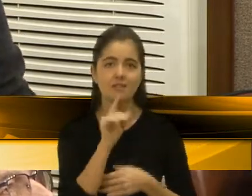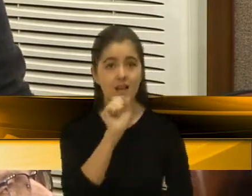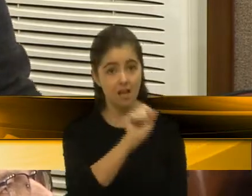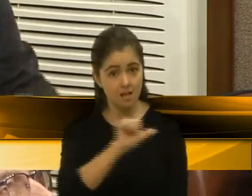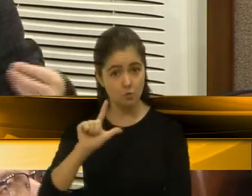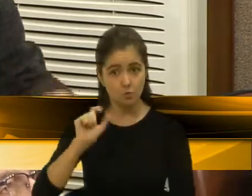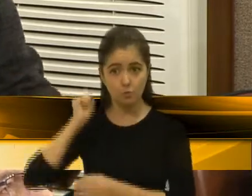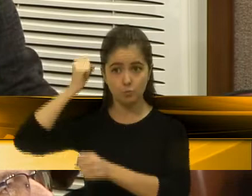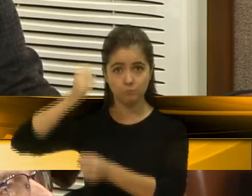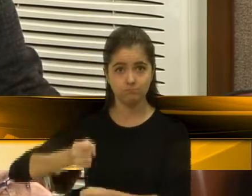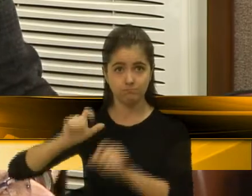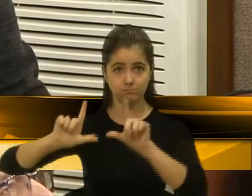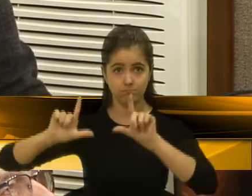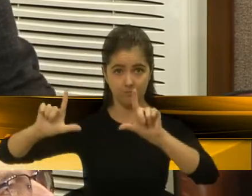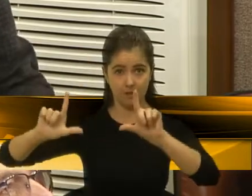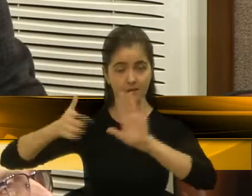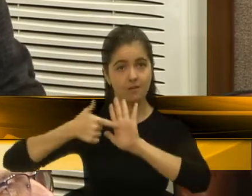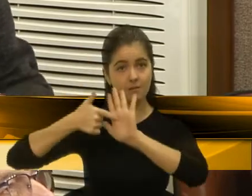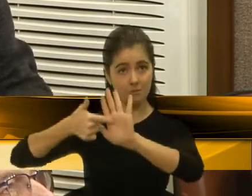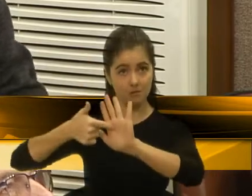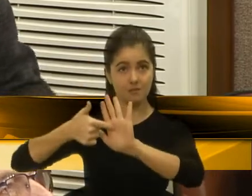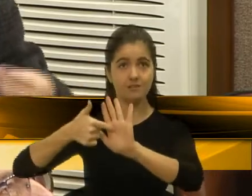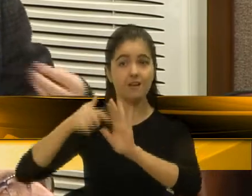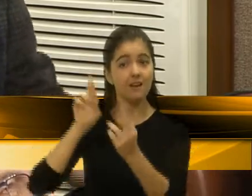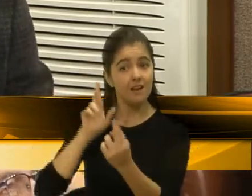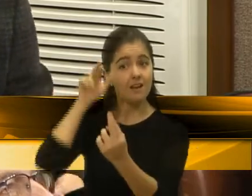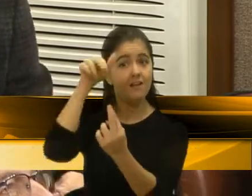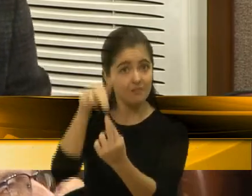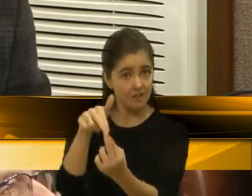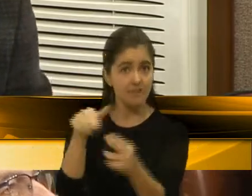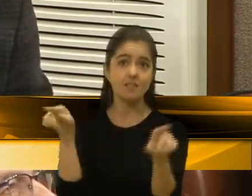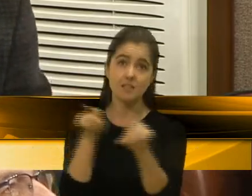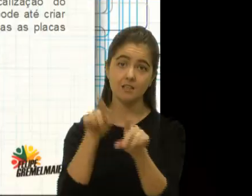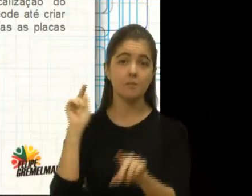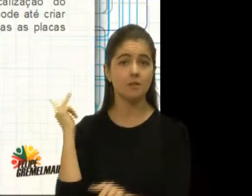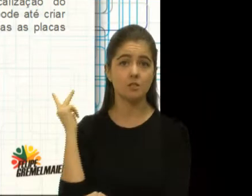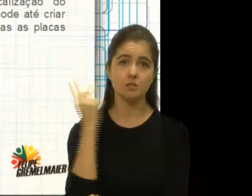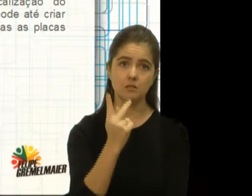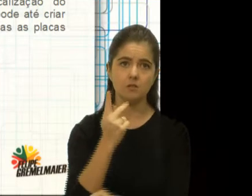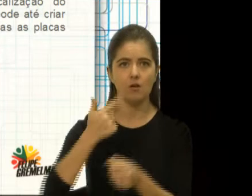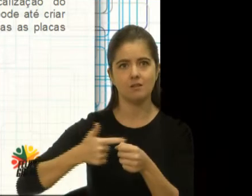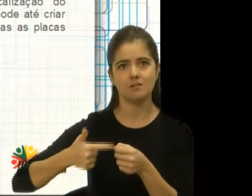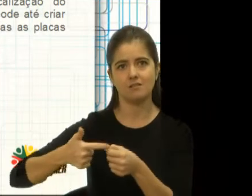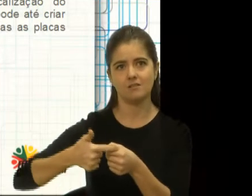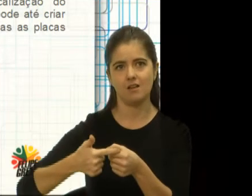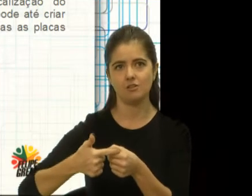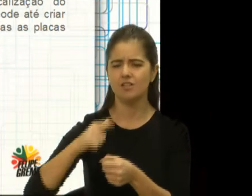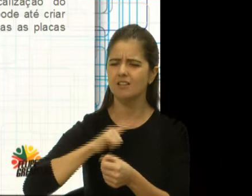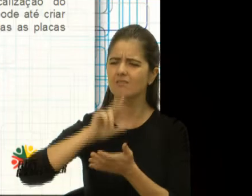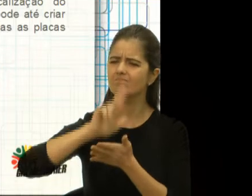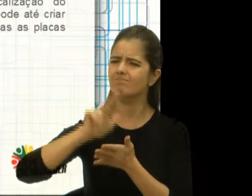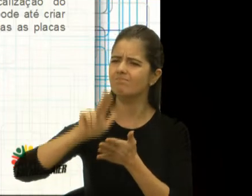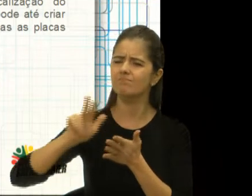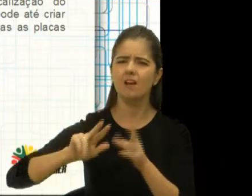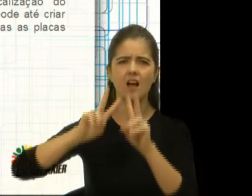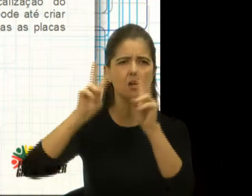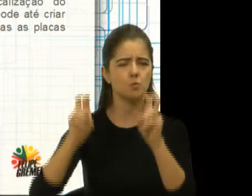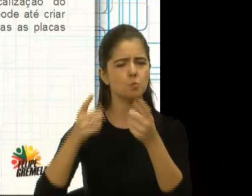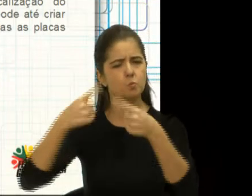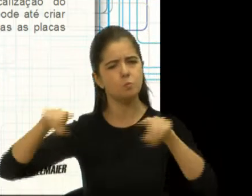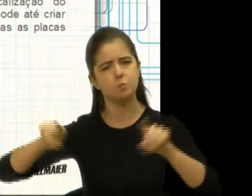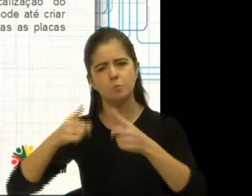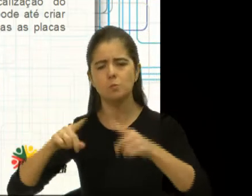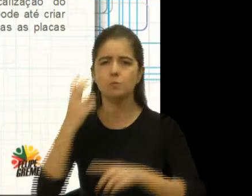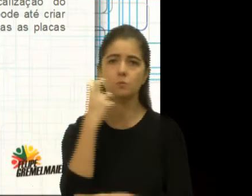fazendo referência e guardando a história de construção da cidade. nos mais variados assuntos, seja na